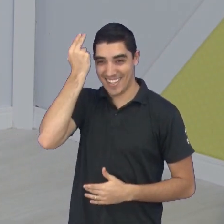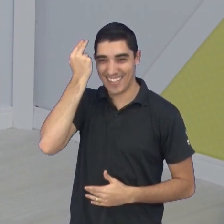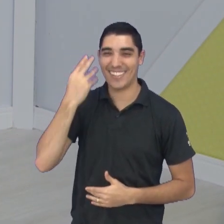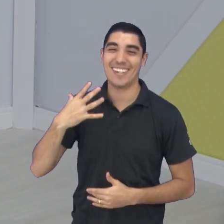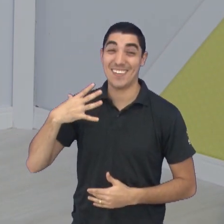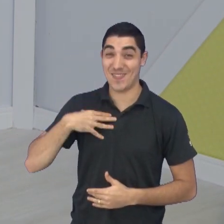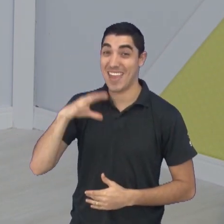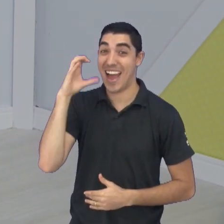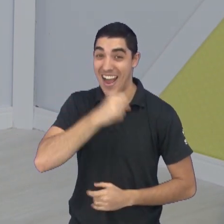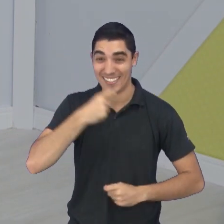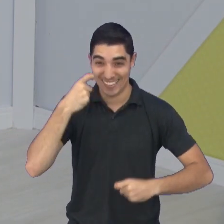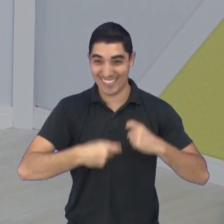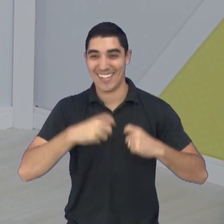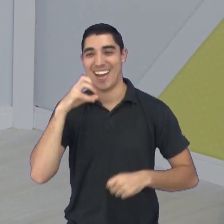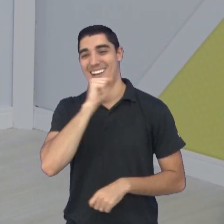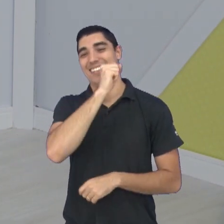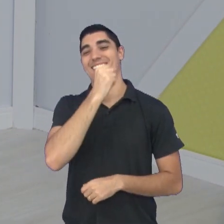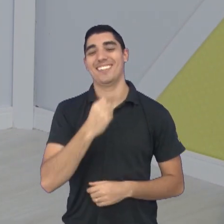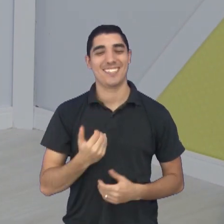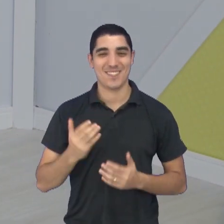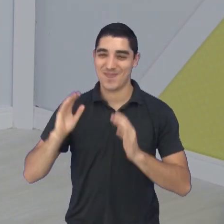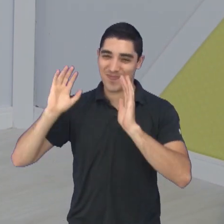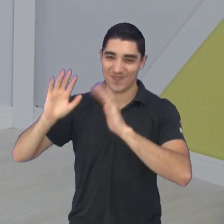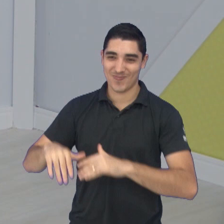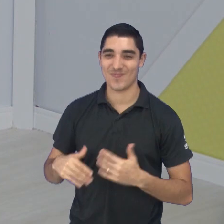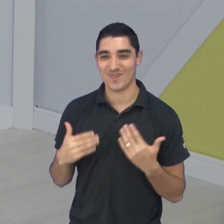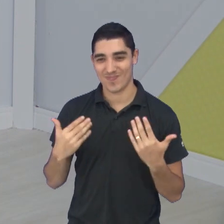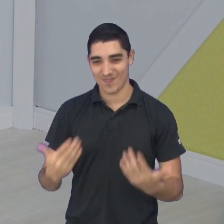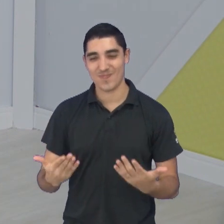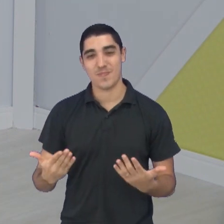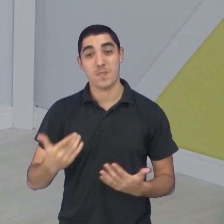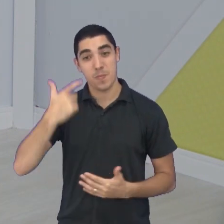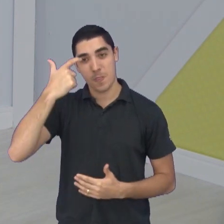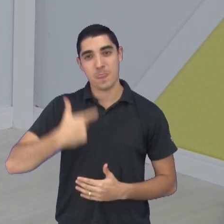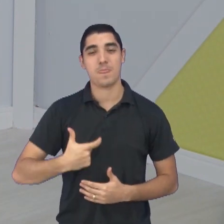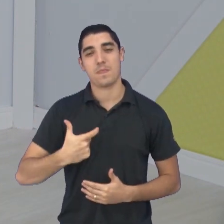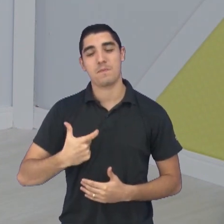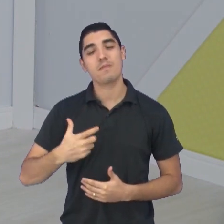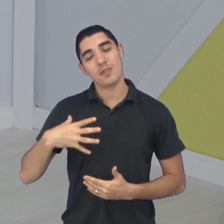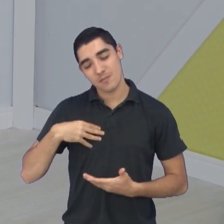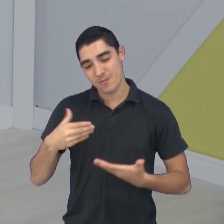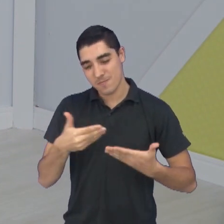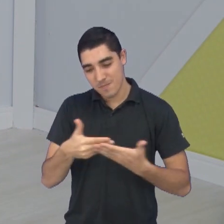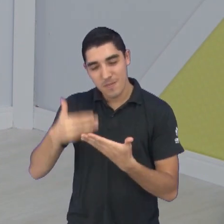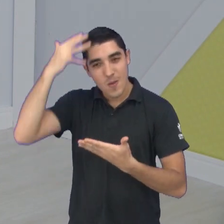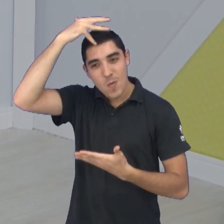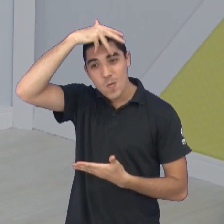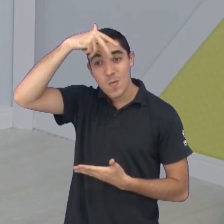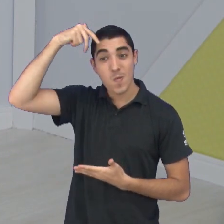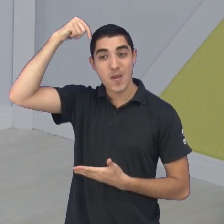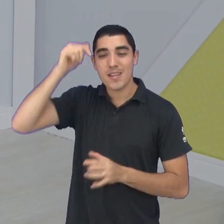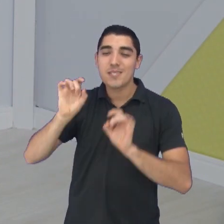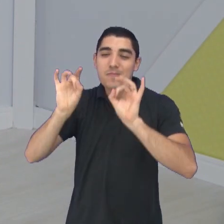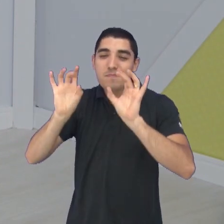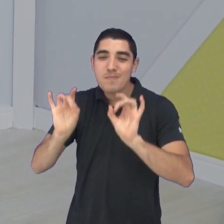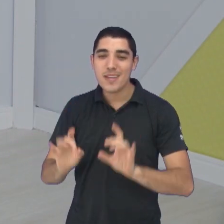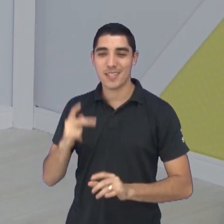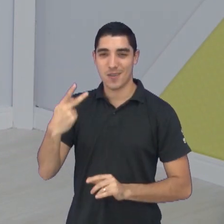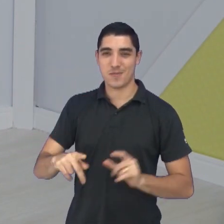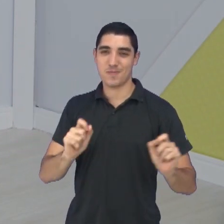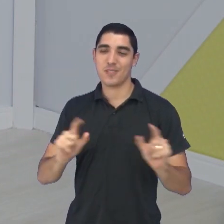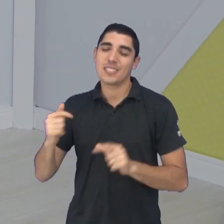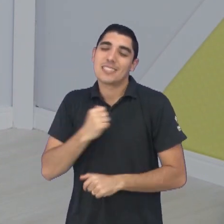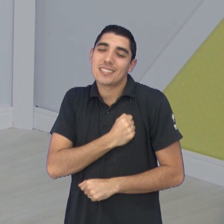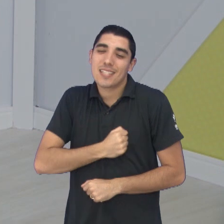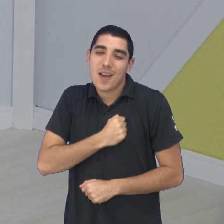Que beleza. Xilape nela. Que beleza. Luizão, papai do Lourenço. O Lourenço que é o nosso mascotinho aqui do Hora do Esporte. Tô com